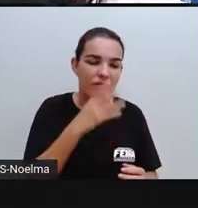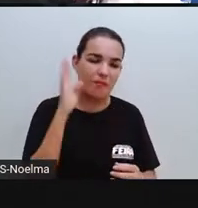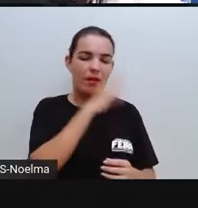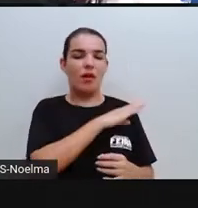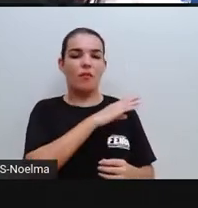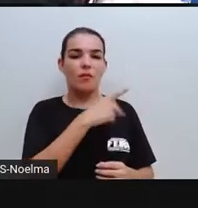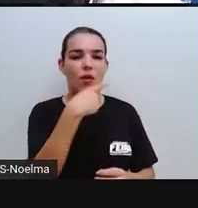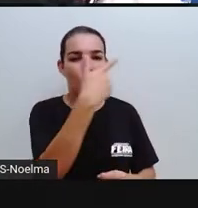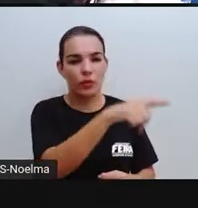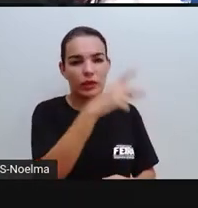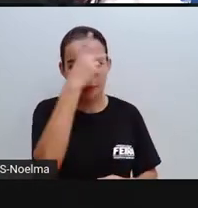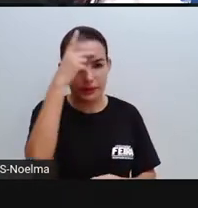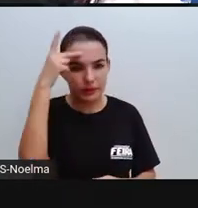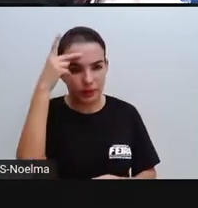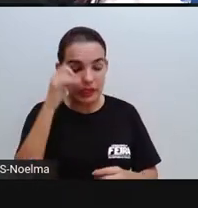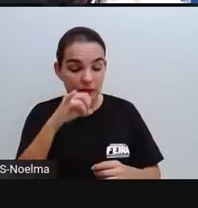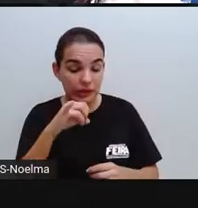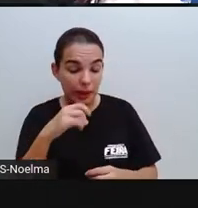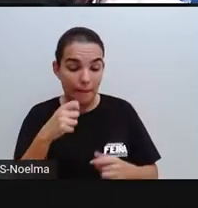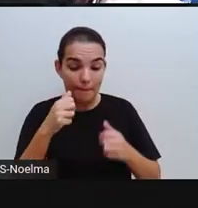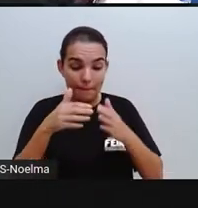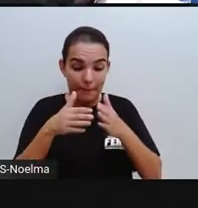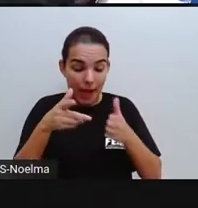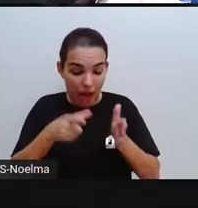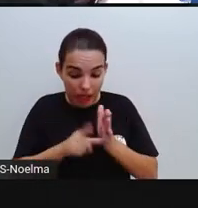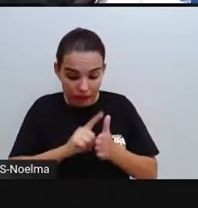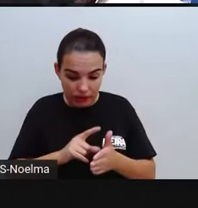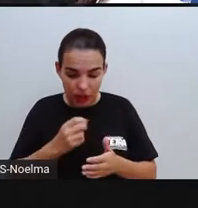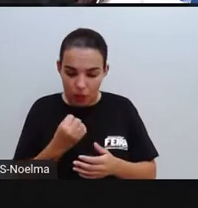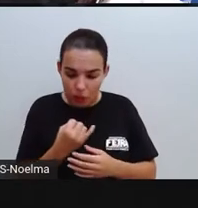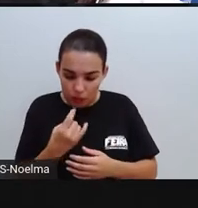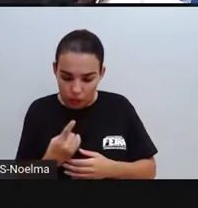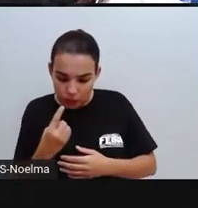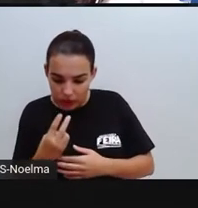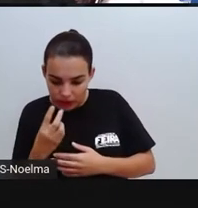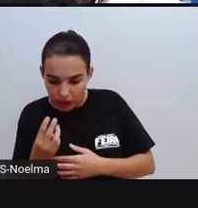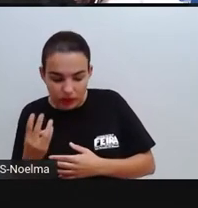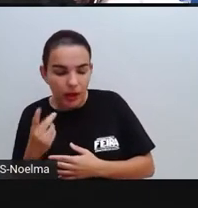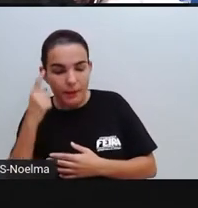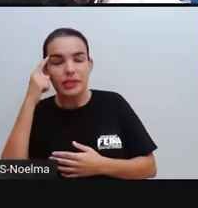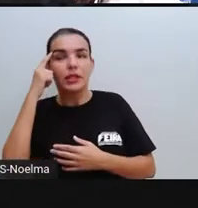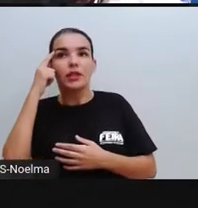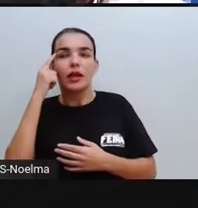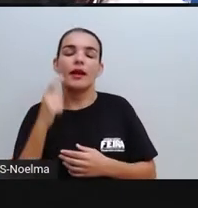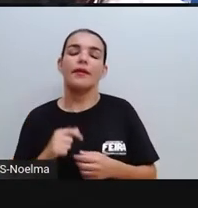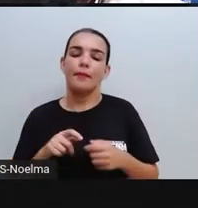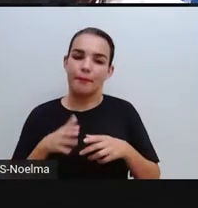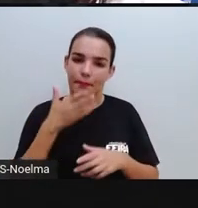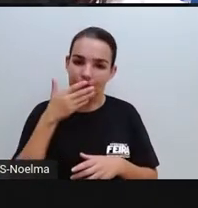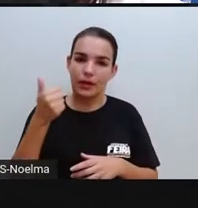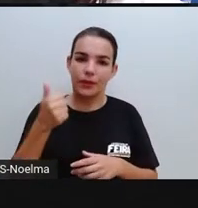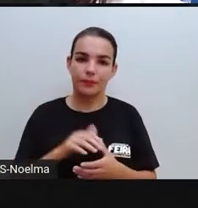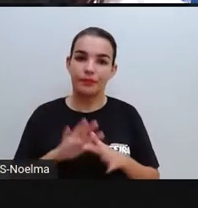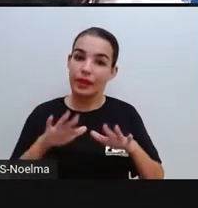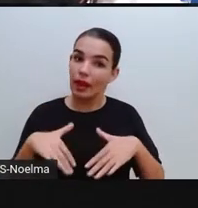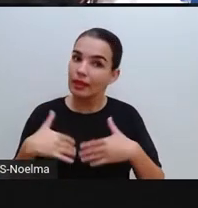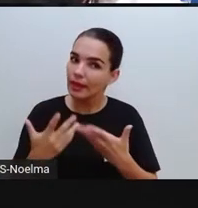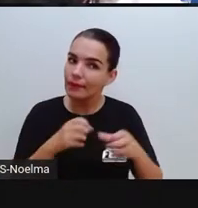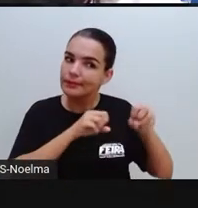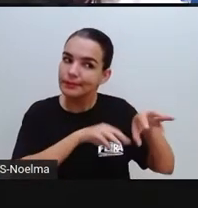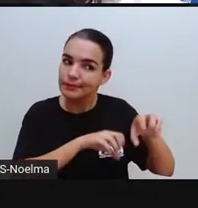tinha tempo para pensar melhor no que fazer ou falar. E esta lição,